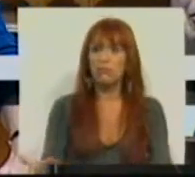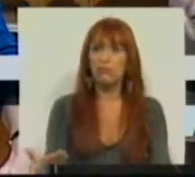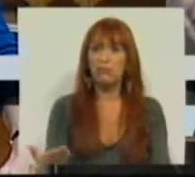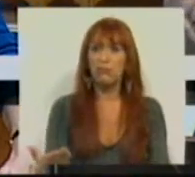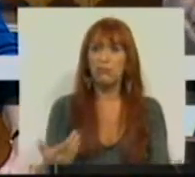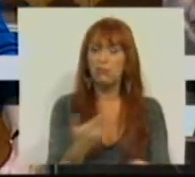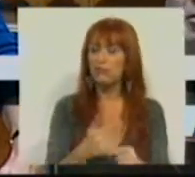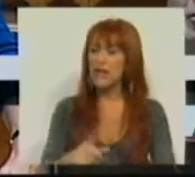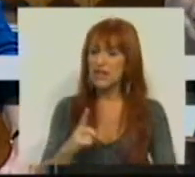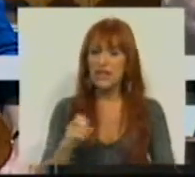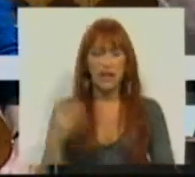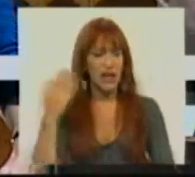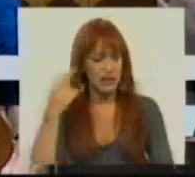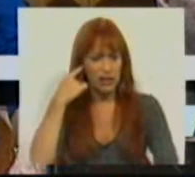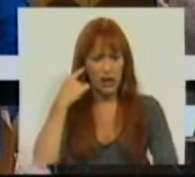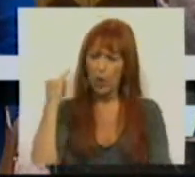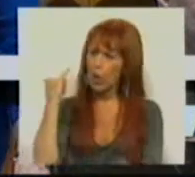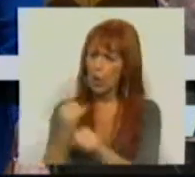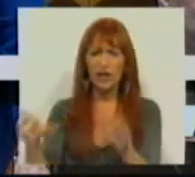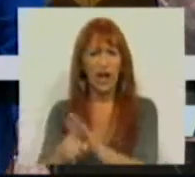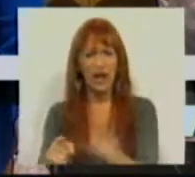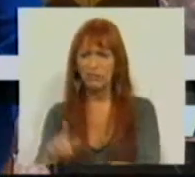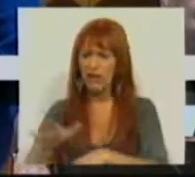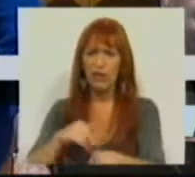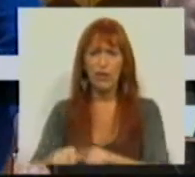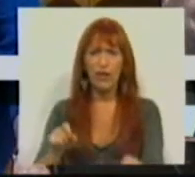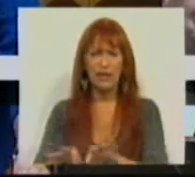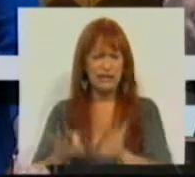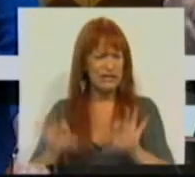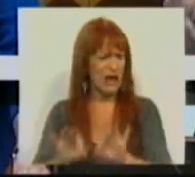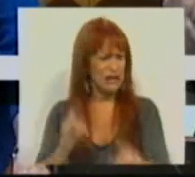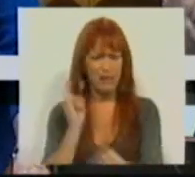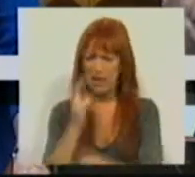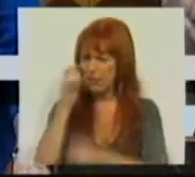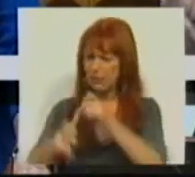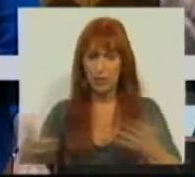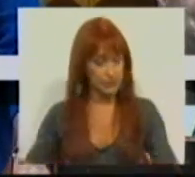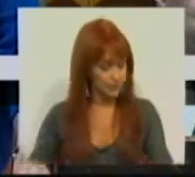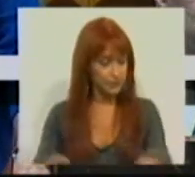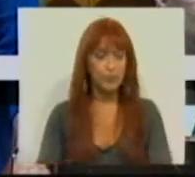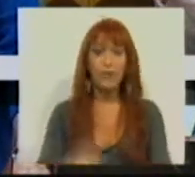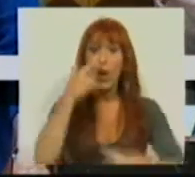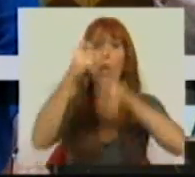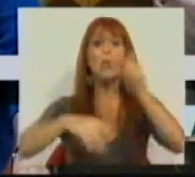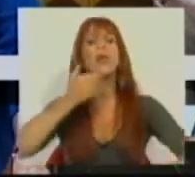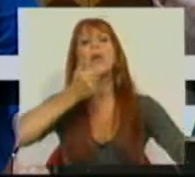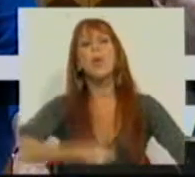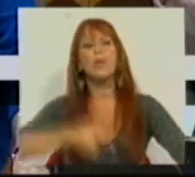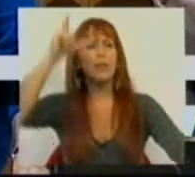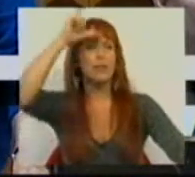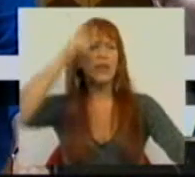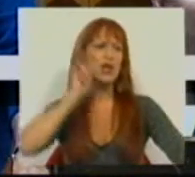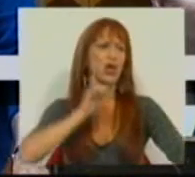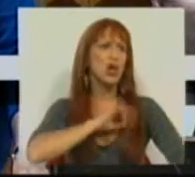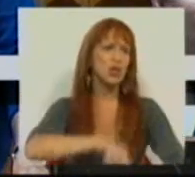se passados 60 dias, uma outra lei feita exatamente pelos mesmos. O povo é sábio, Senhoras e